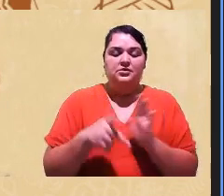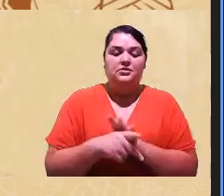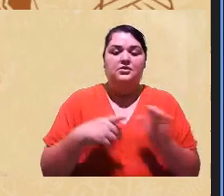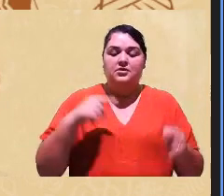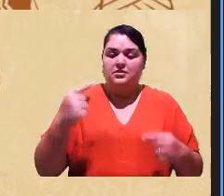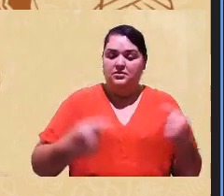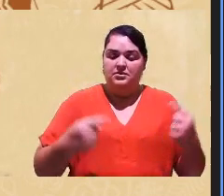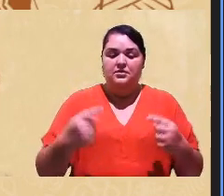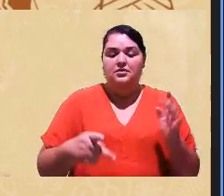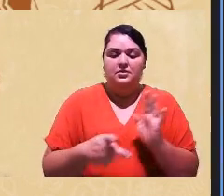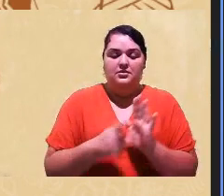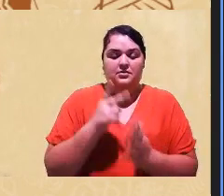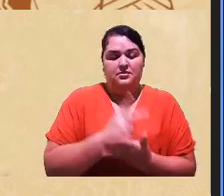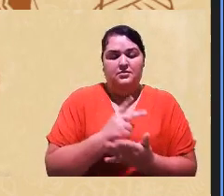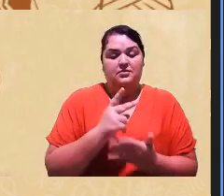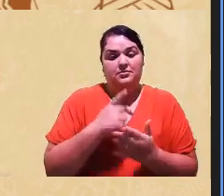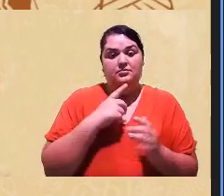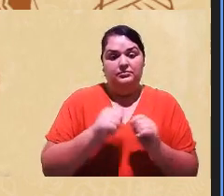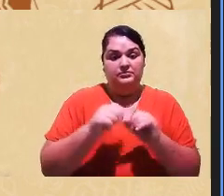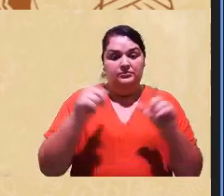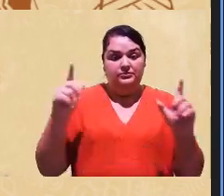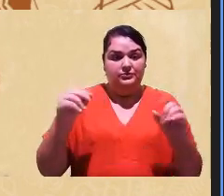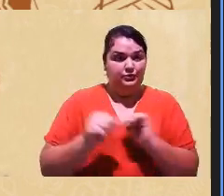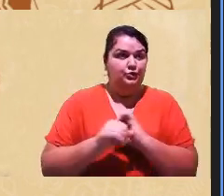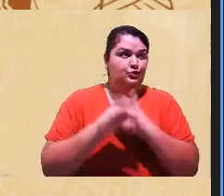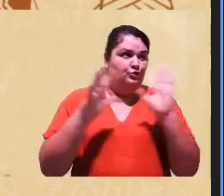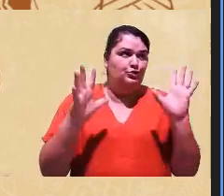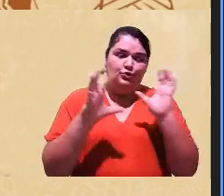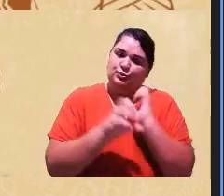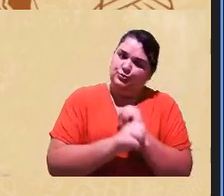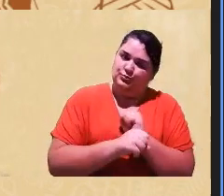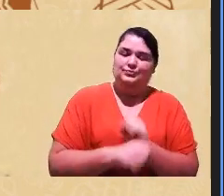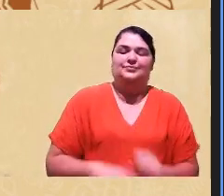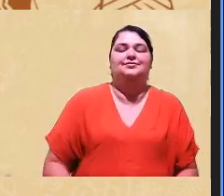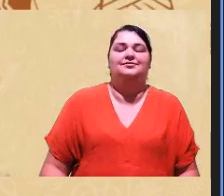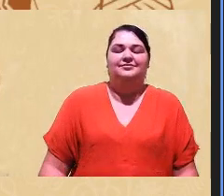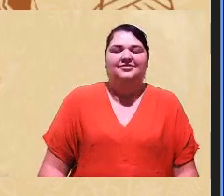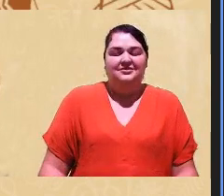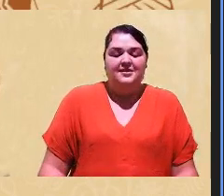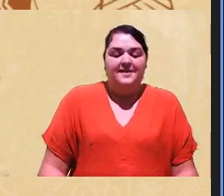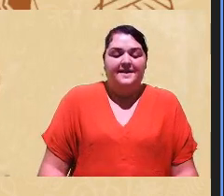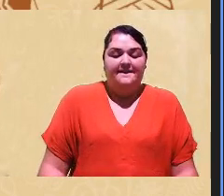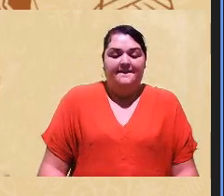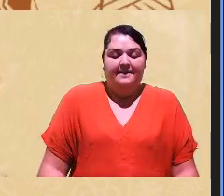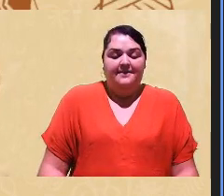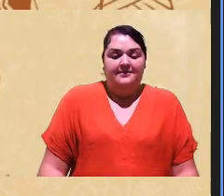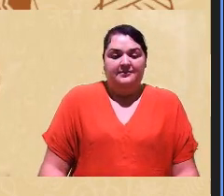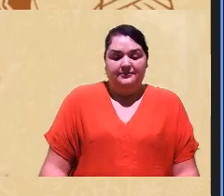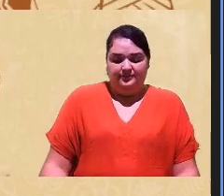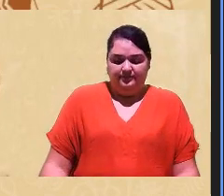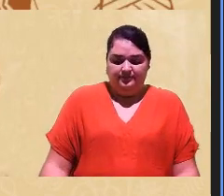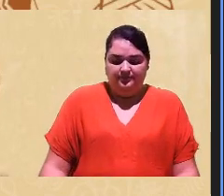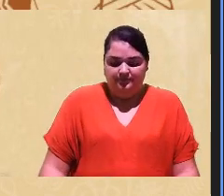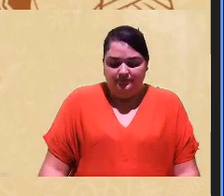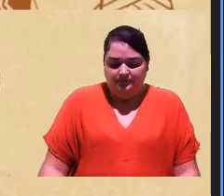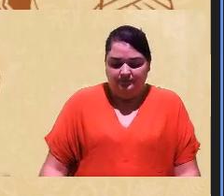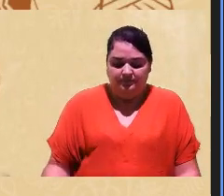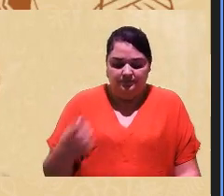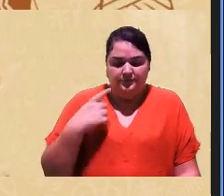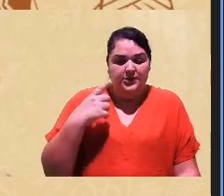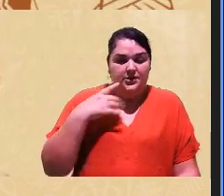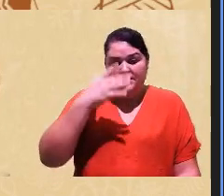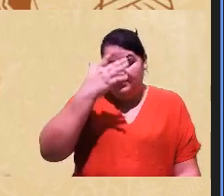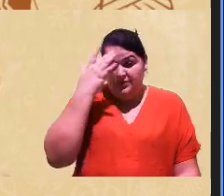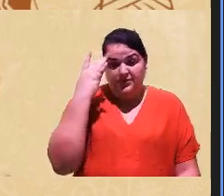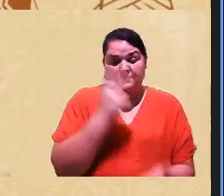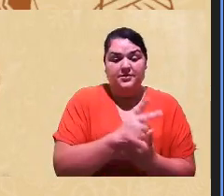aí como diria o poeta culto e escuro né sobre essa questão se houver uma pessoa que mesmo ela